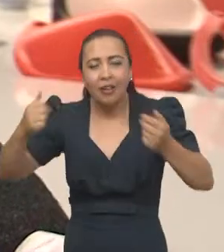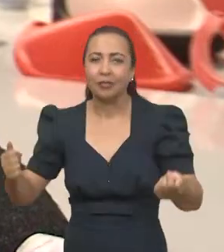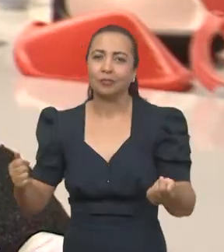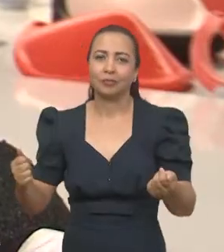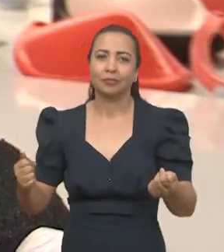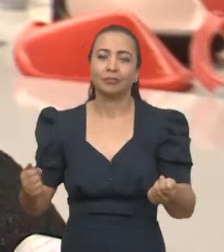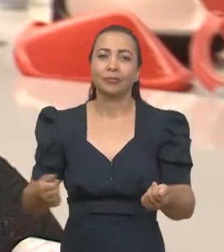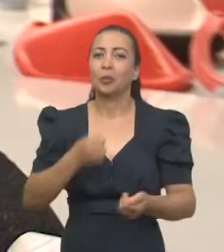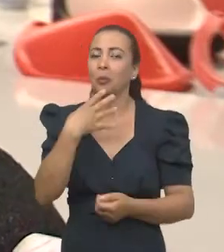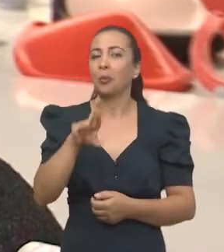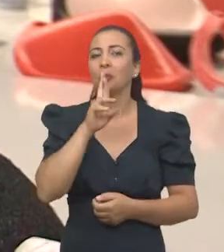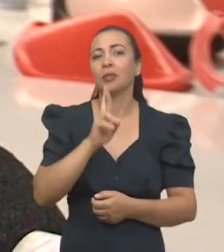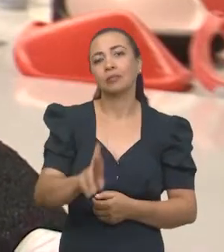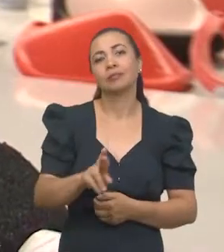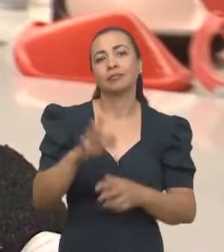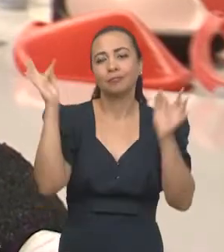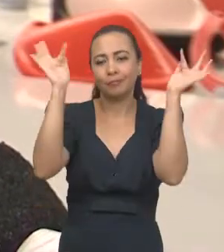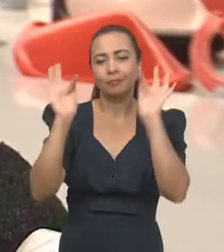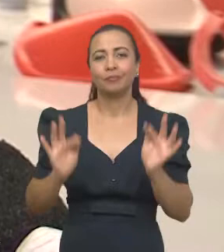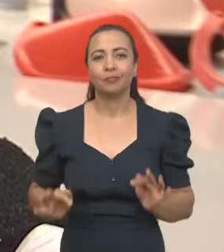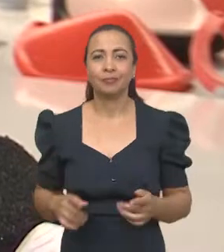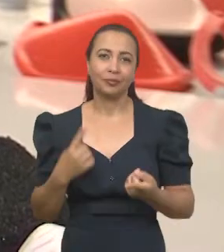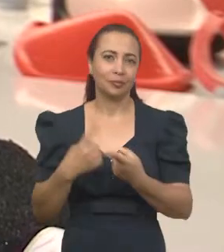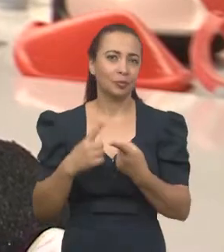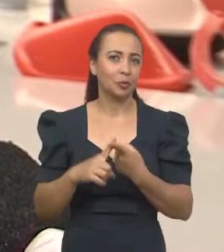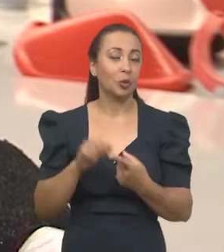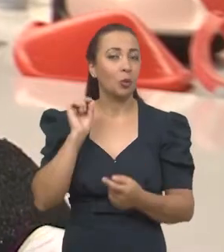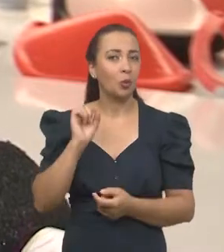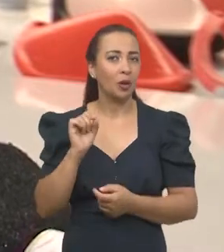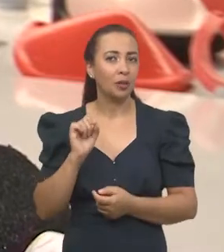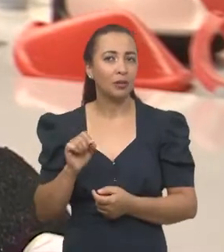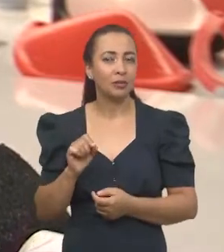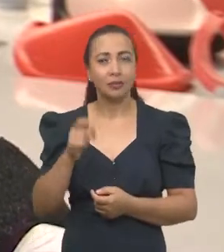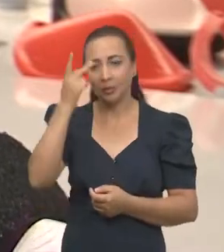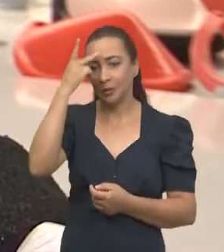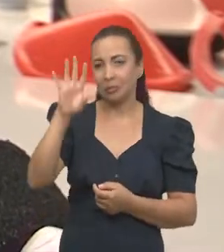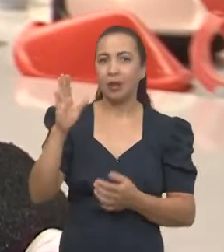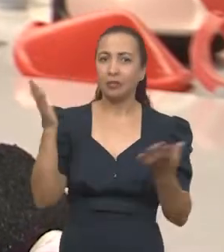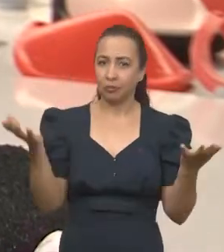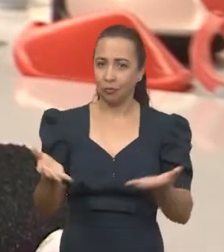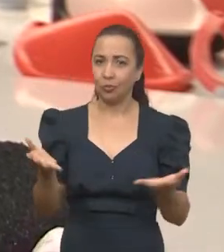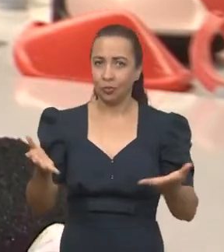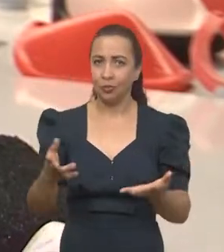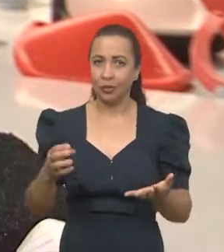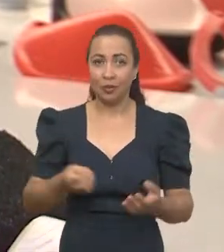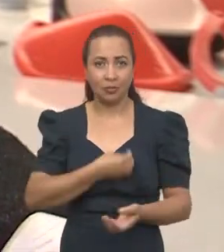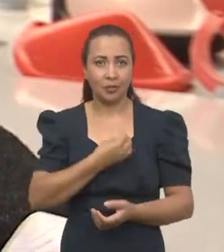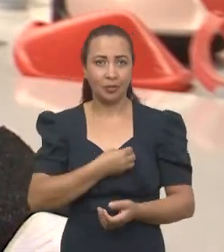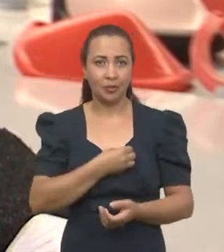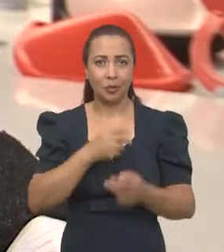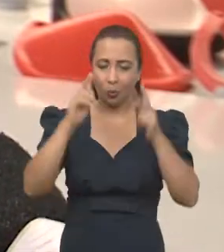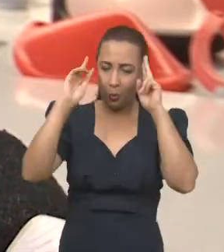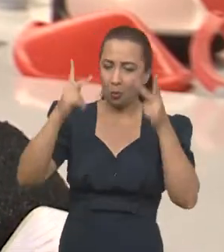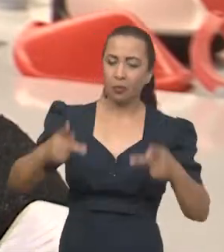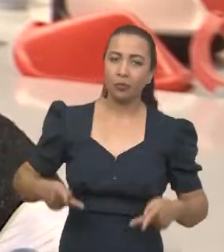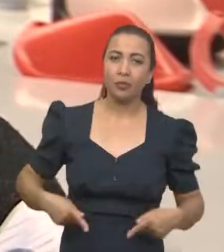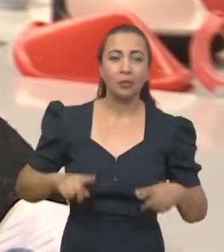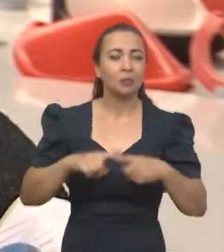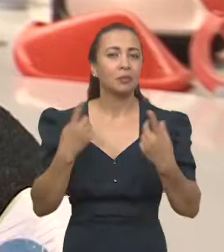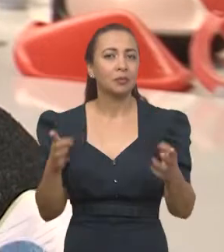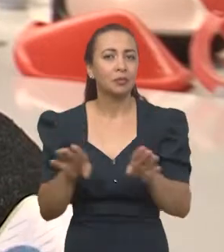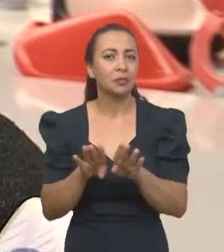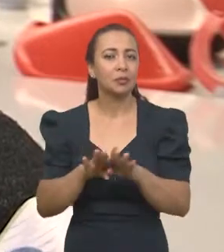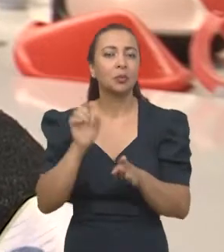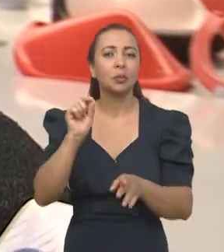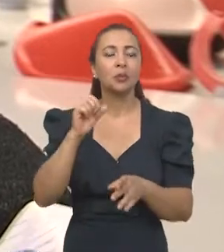feliz com o resultado, tanto no sentido do que ele é para esse momento que a gente está vivendo como humanidade, mas também